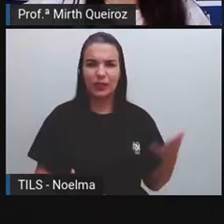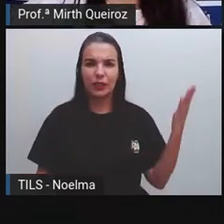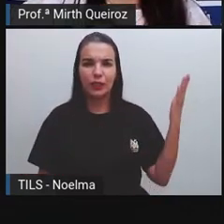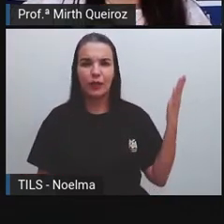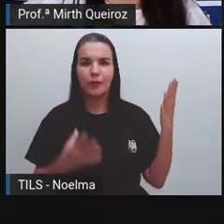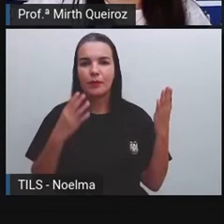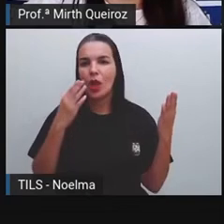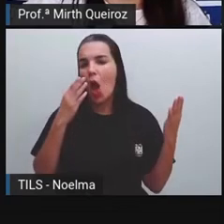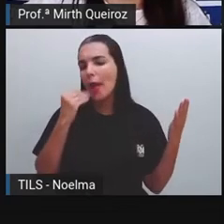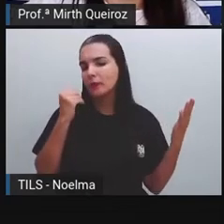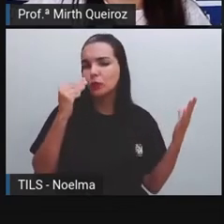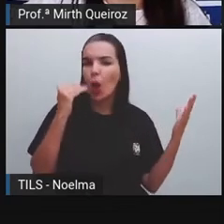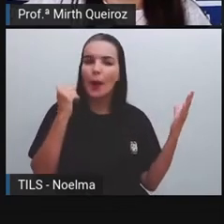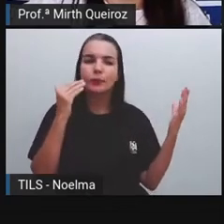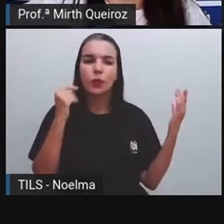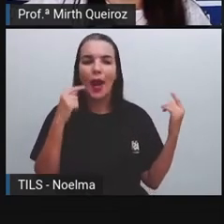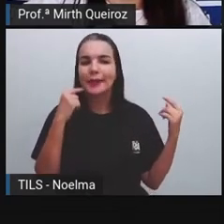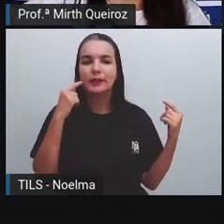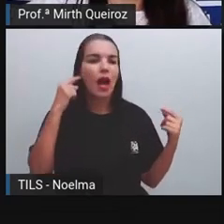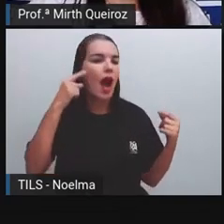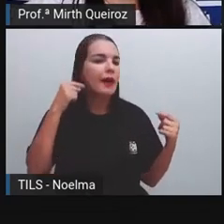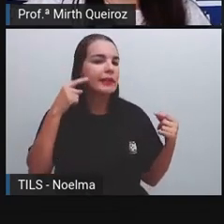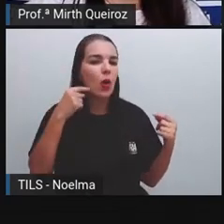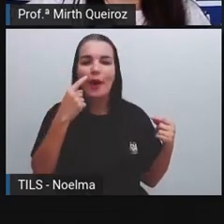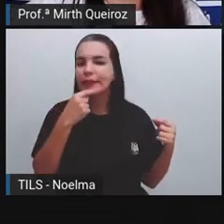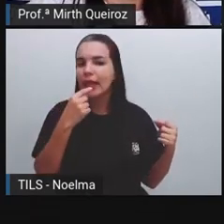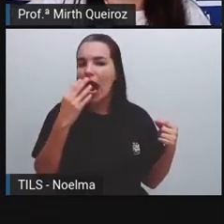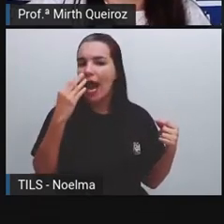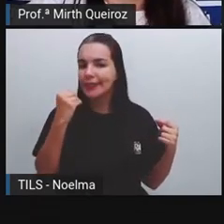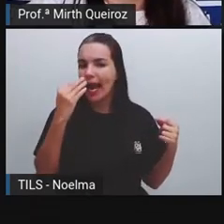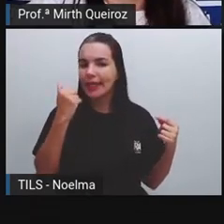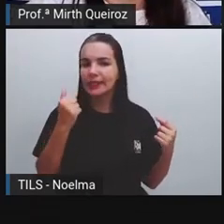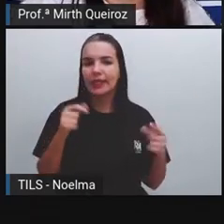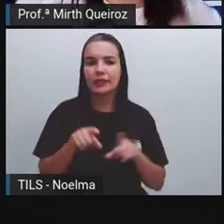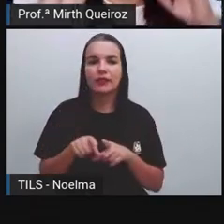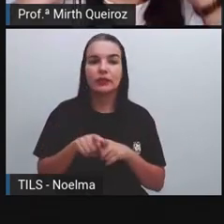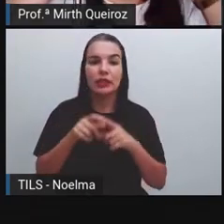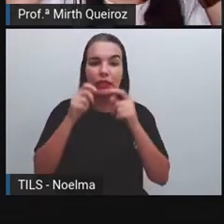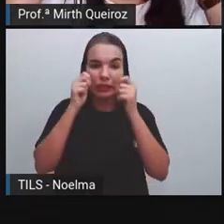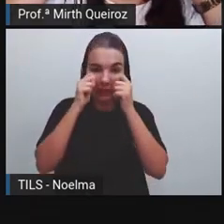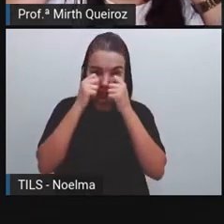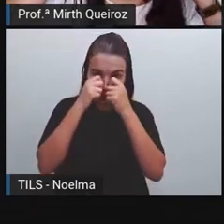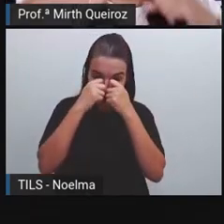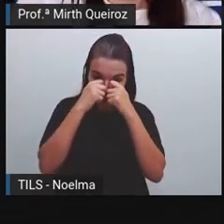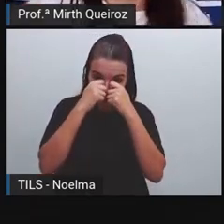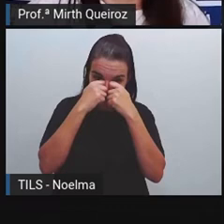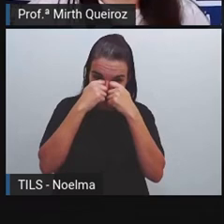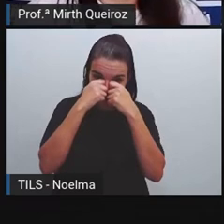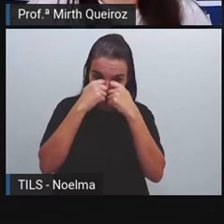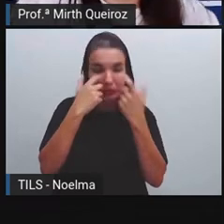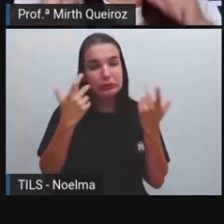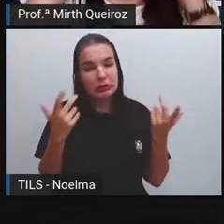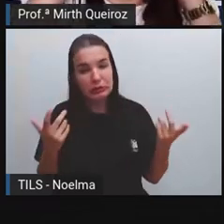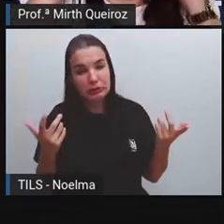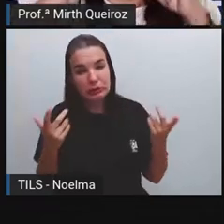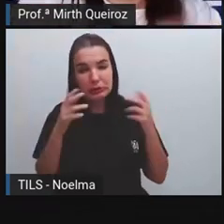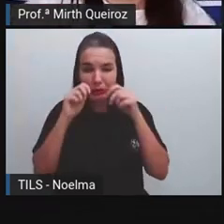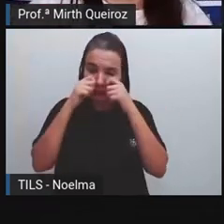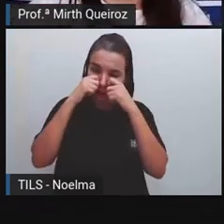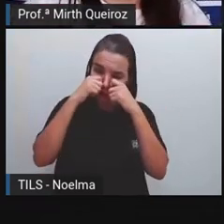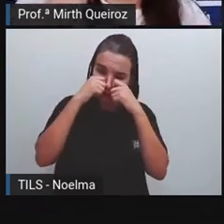Ele está comendo aí, né? Inha comendo também. Ó, ele está ali